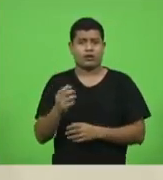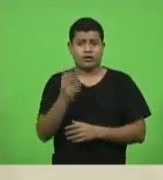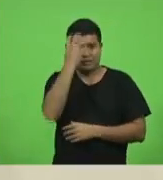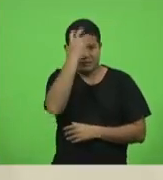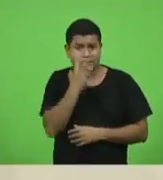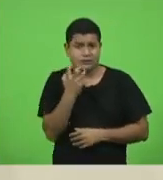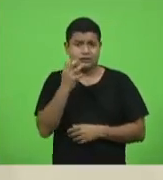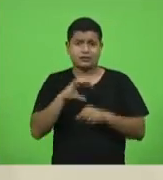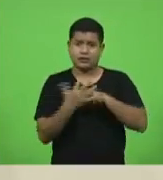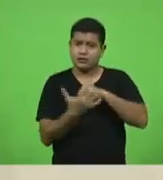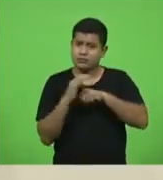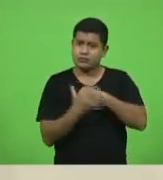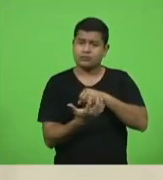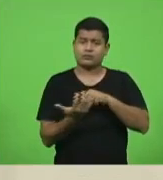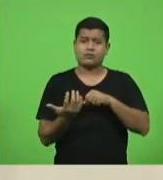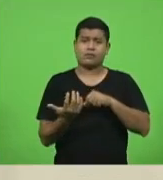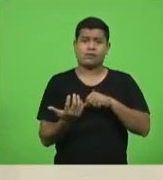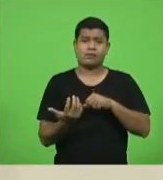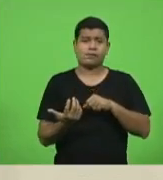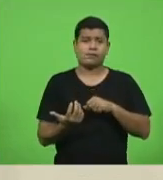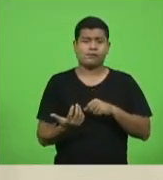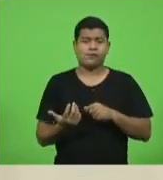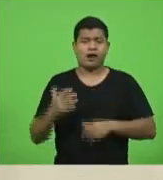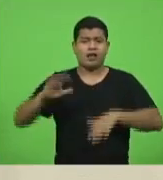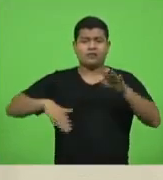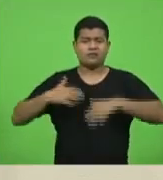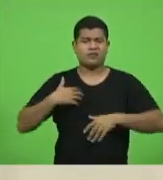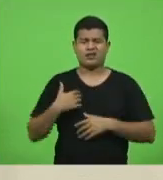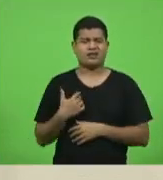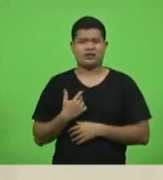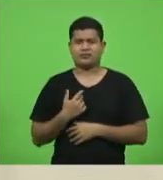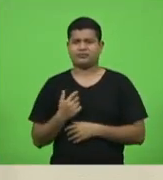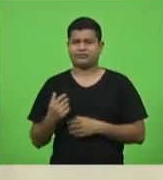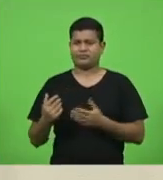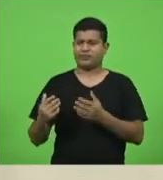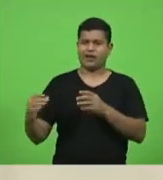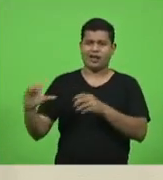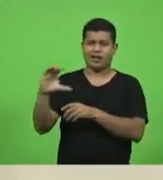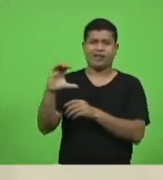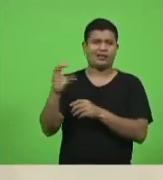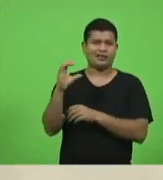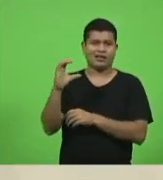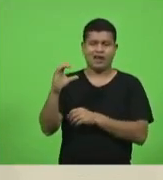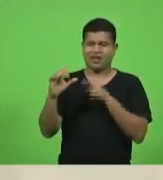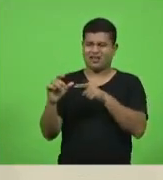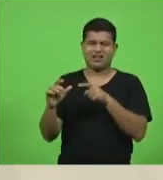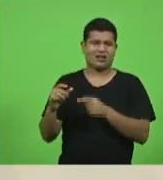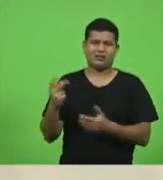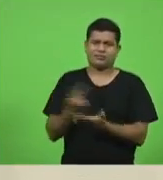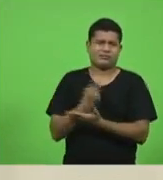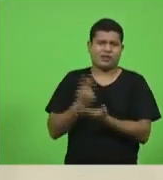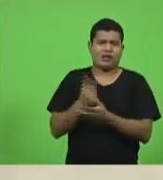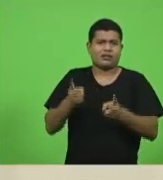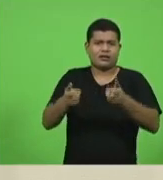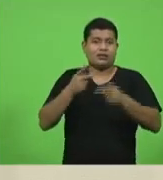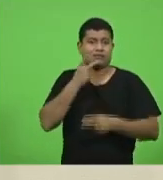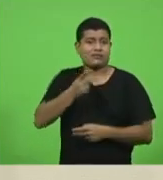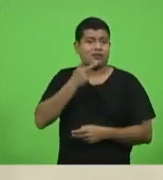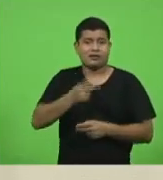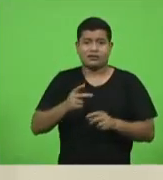essa pandemia, que nega as orientações da ciência. E nós estamos em Chapecó vendo